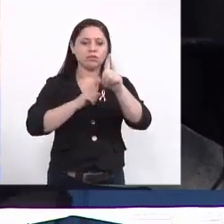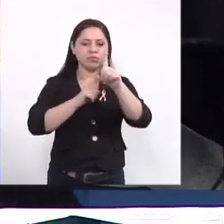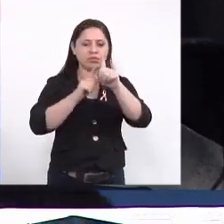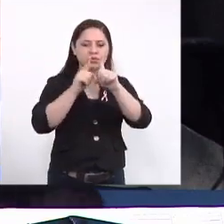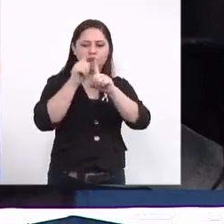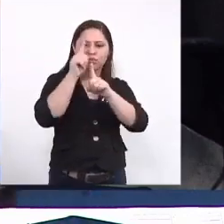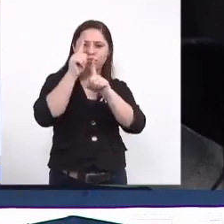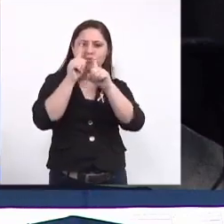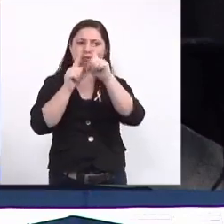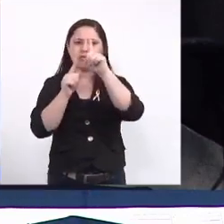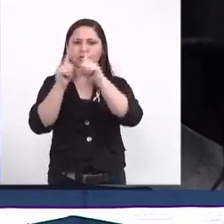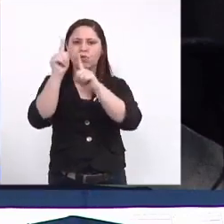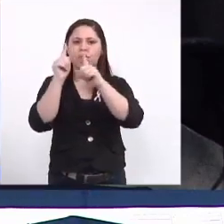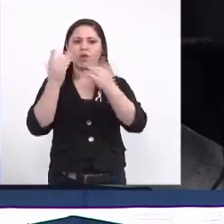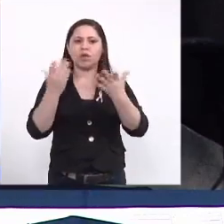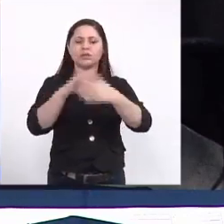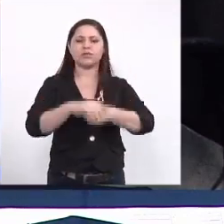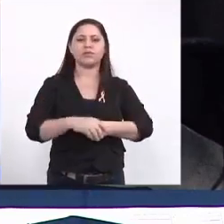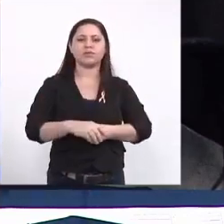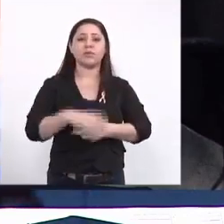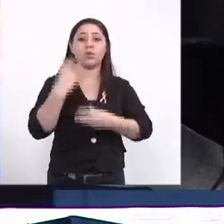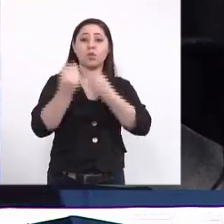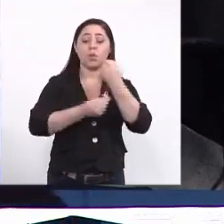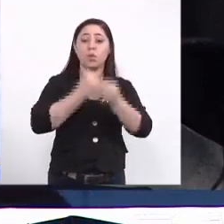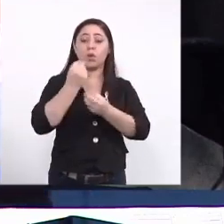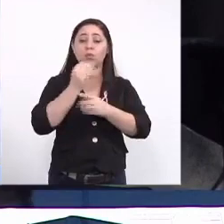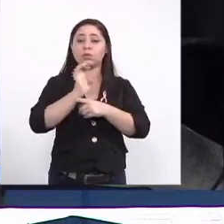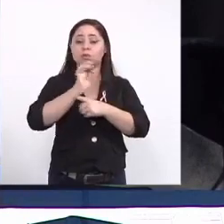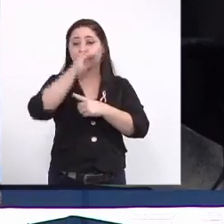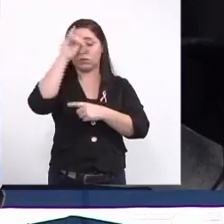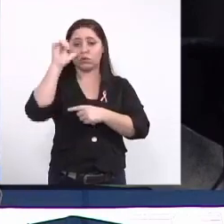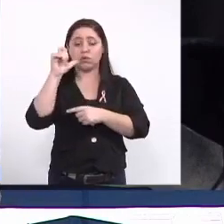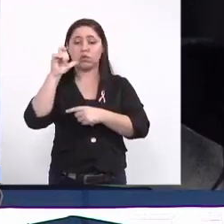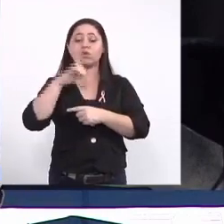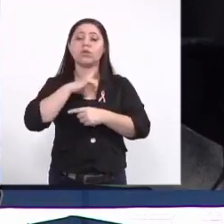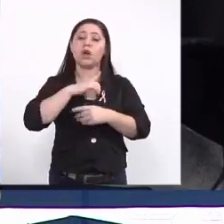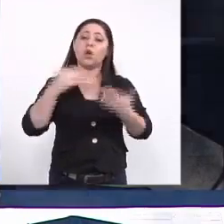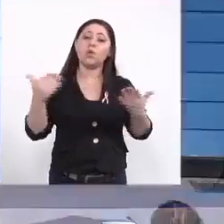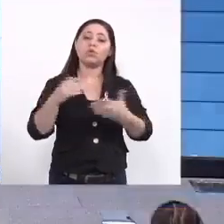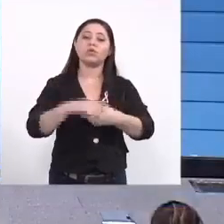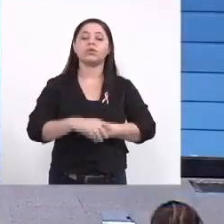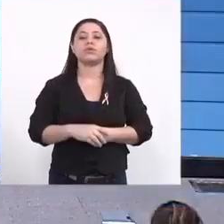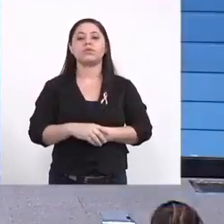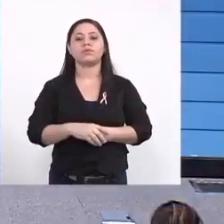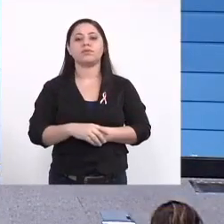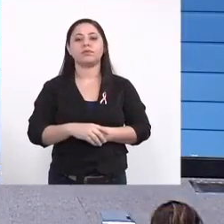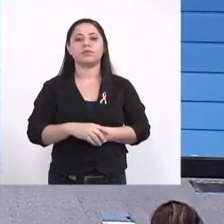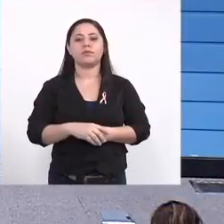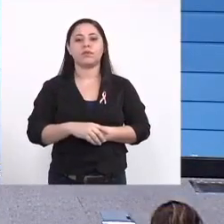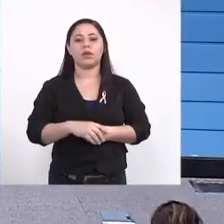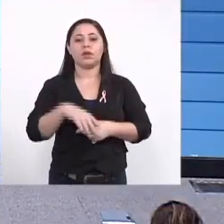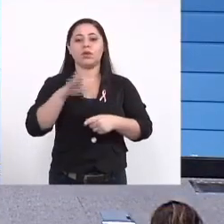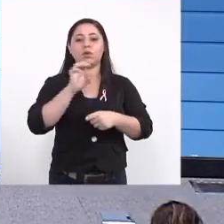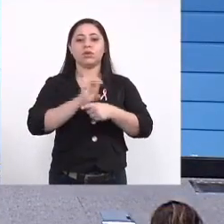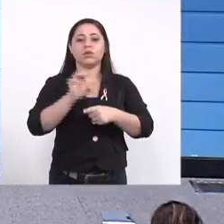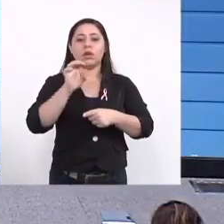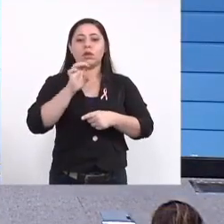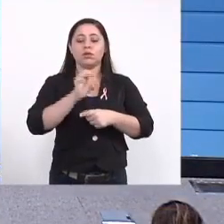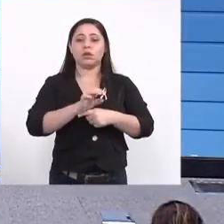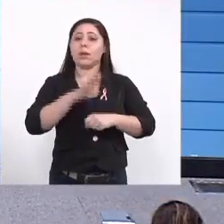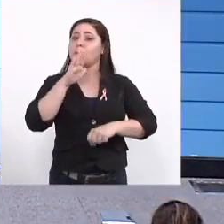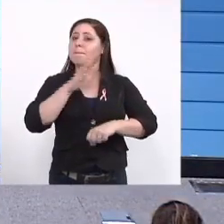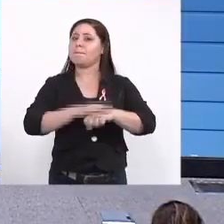nisso como que nós estamos situados diante de outros estados o estado que mais